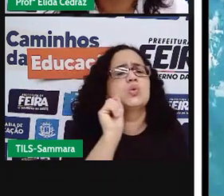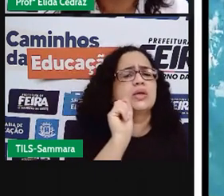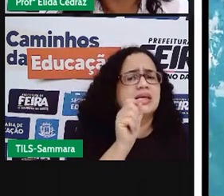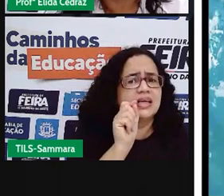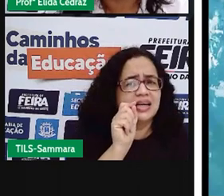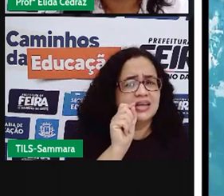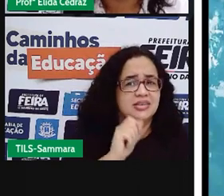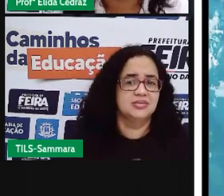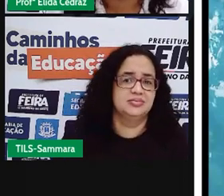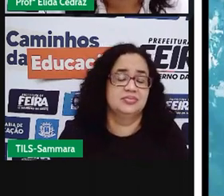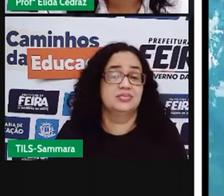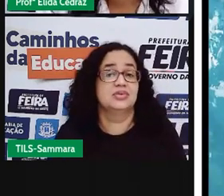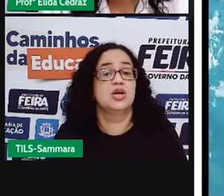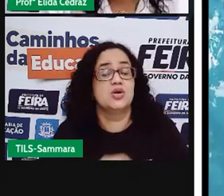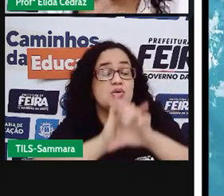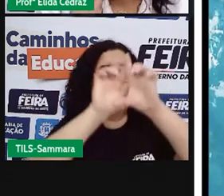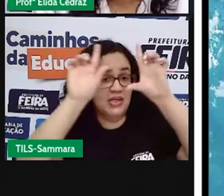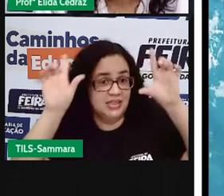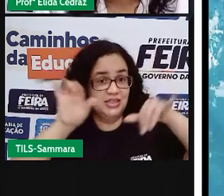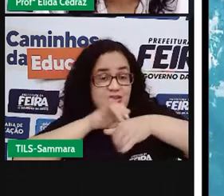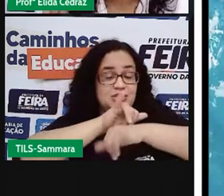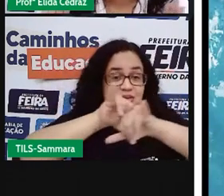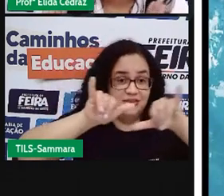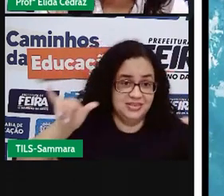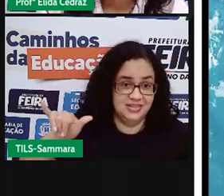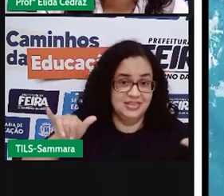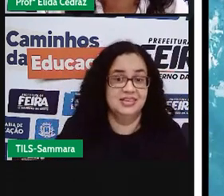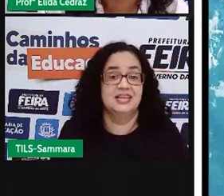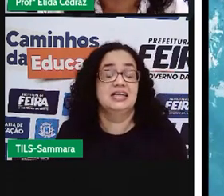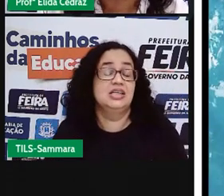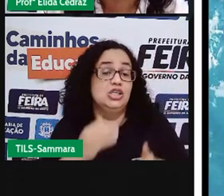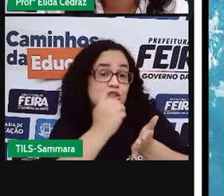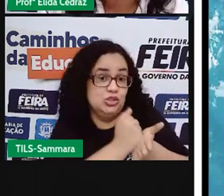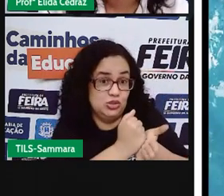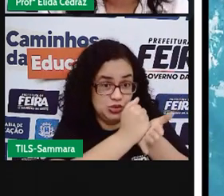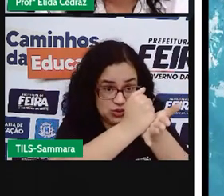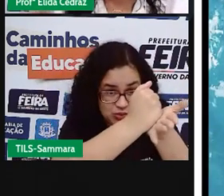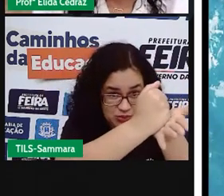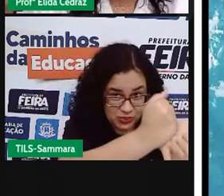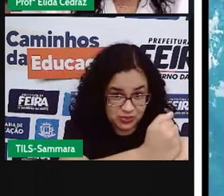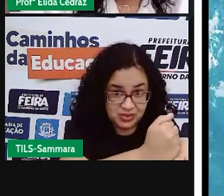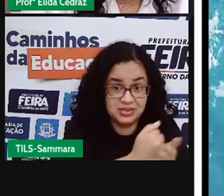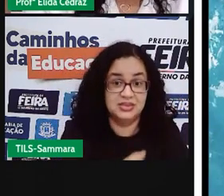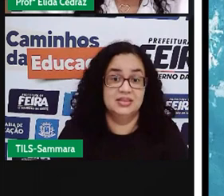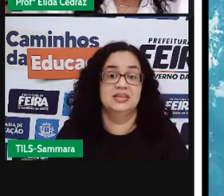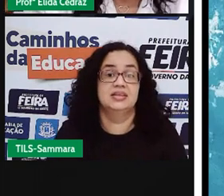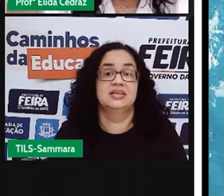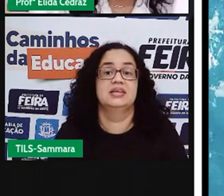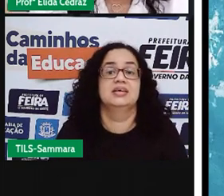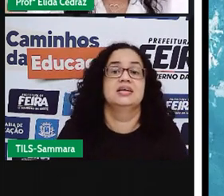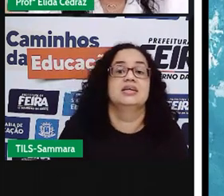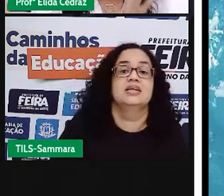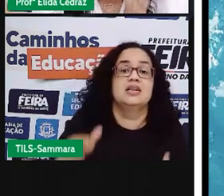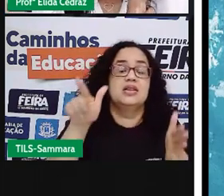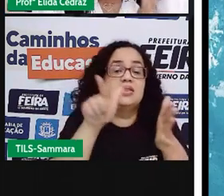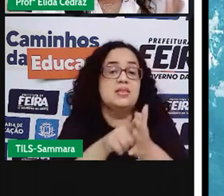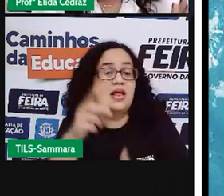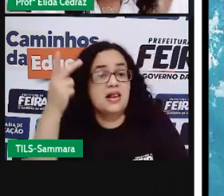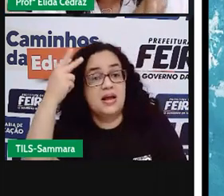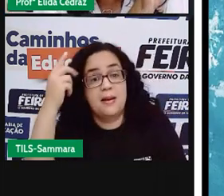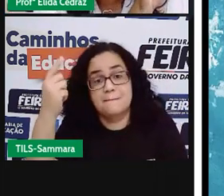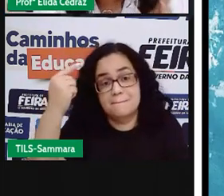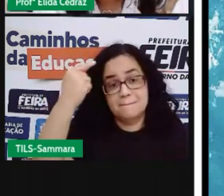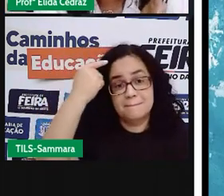um cartaz publicitário? É um suporte. É normalmente em papel. A